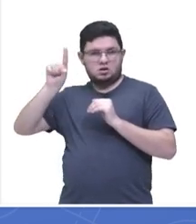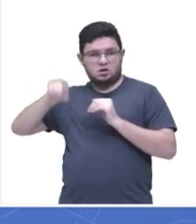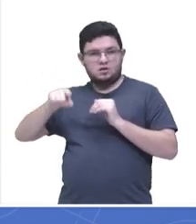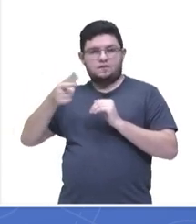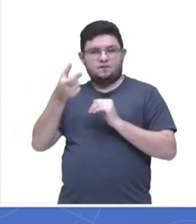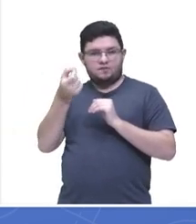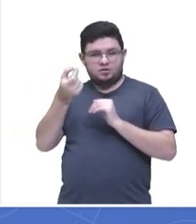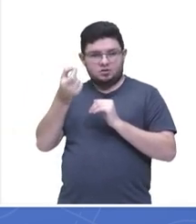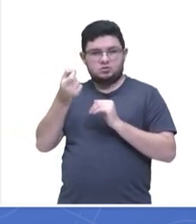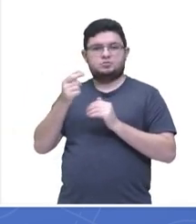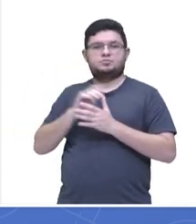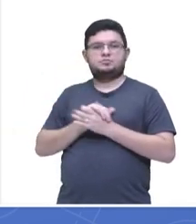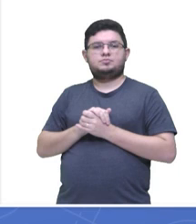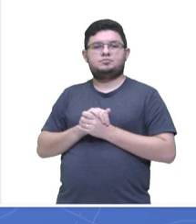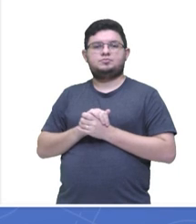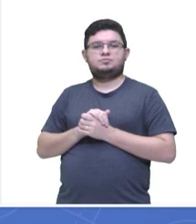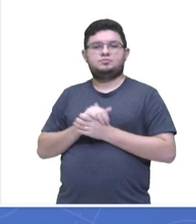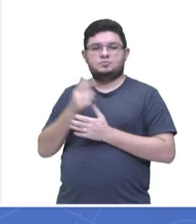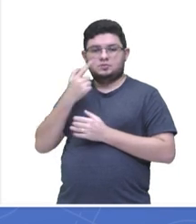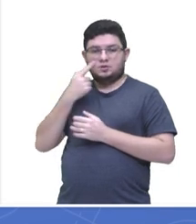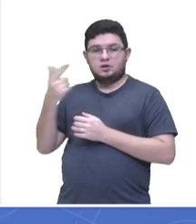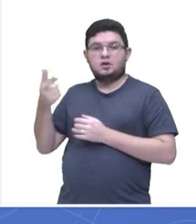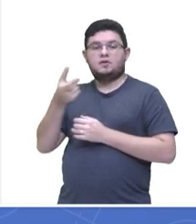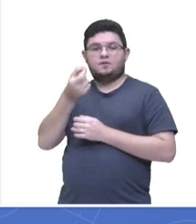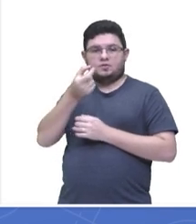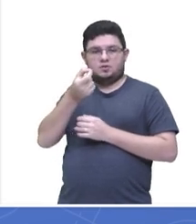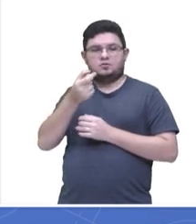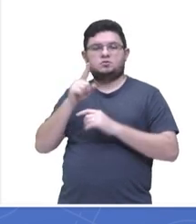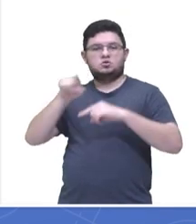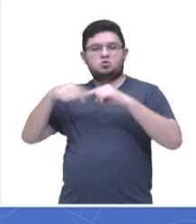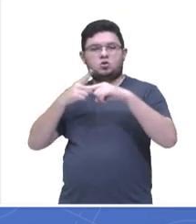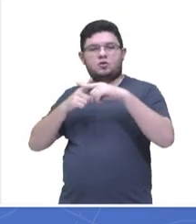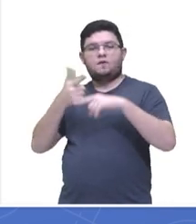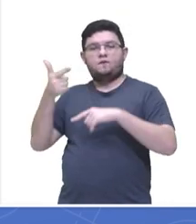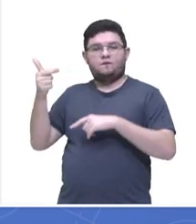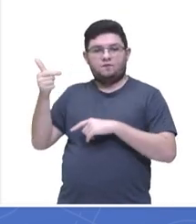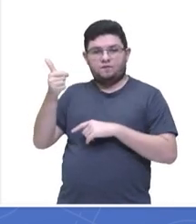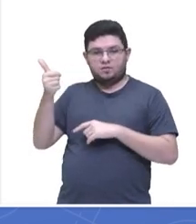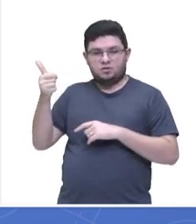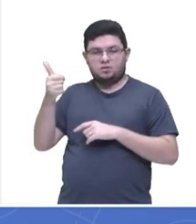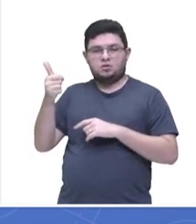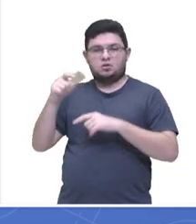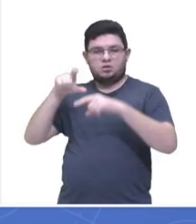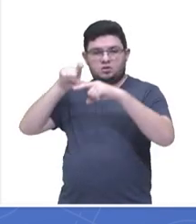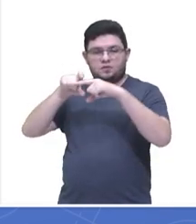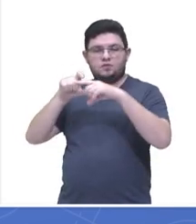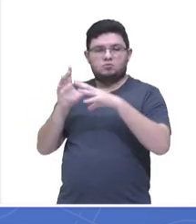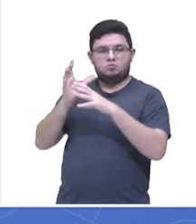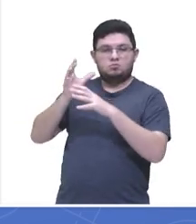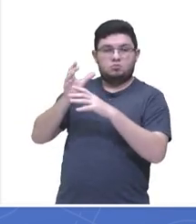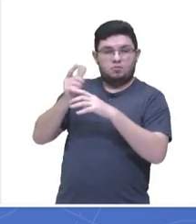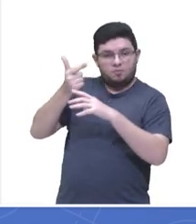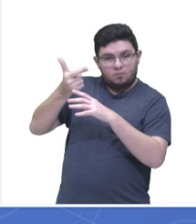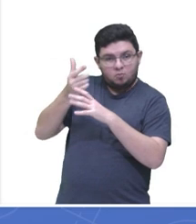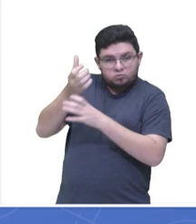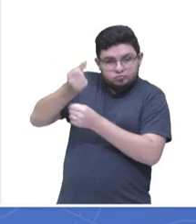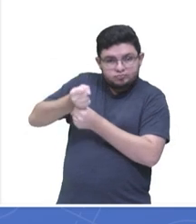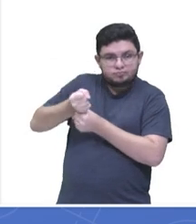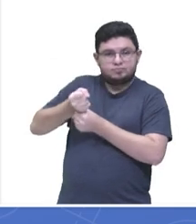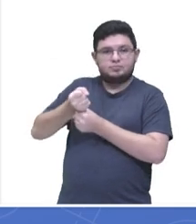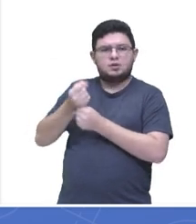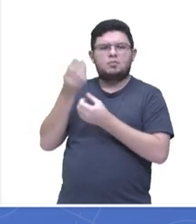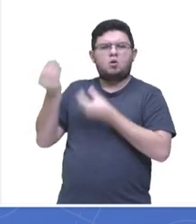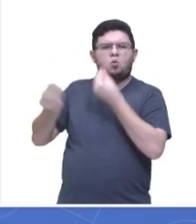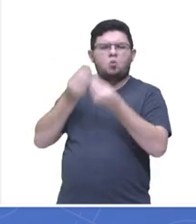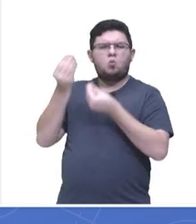somar com a 21ª que é a próxima e daí dividir por 2. Mas, como é que a gente